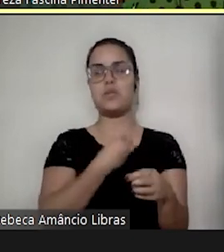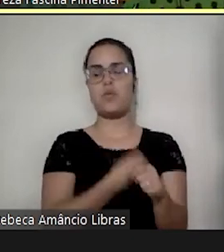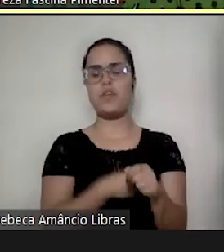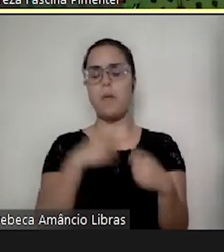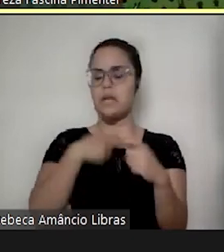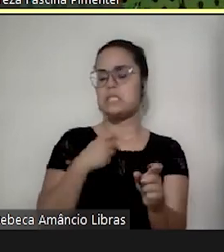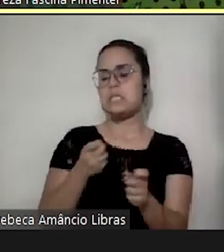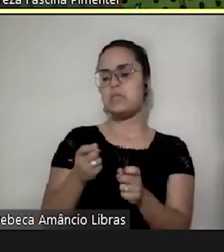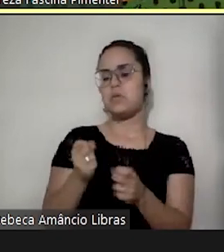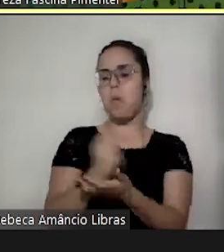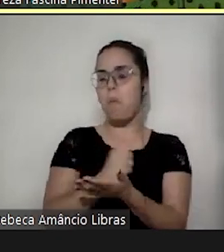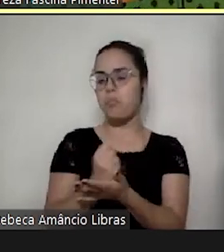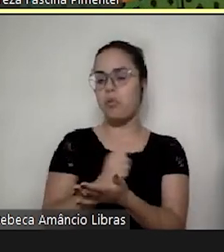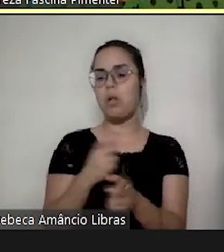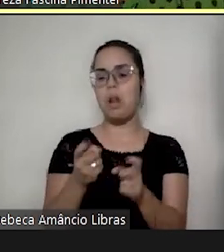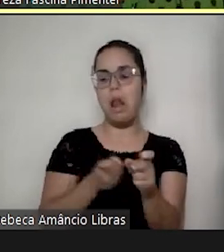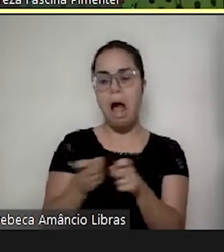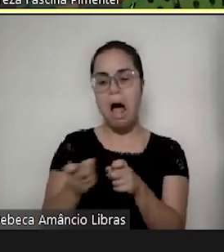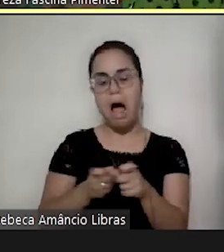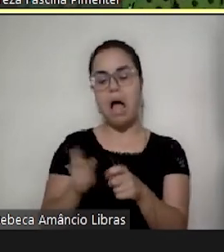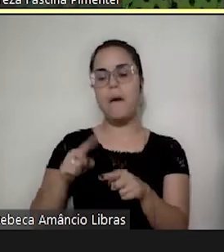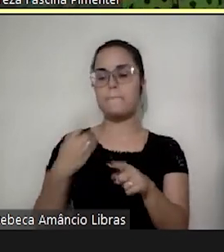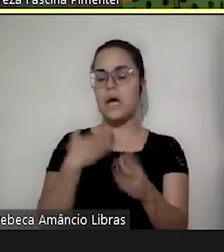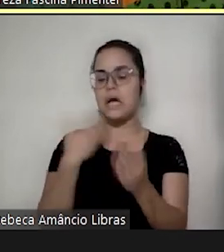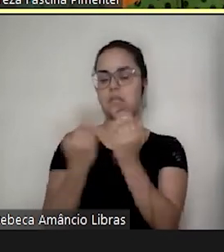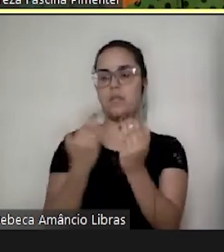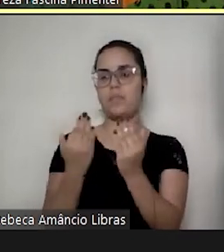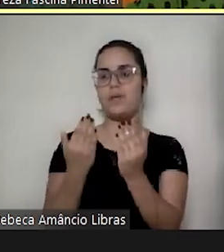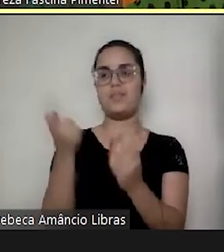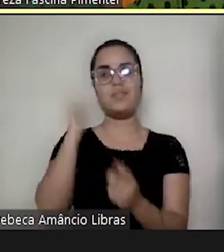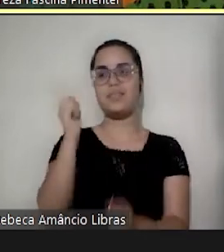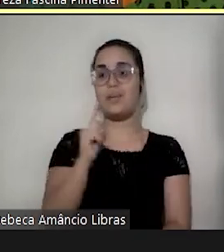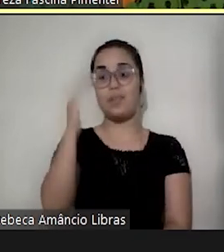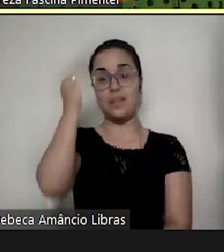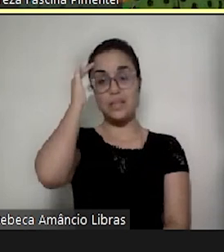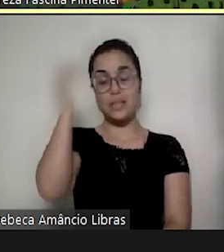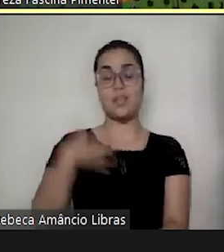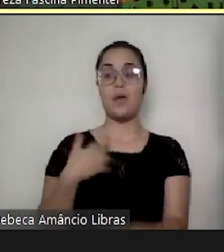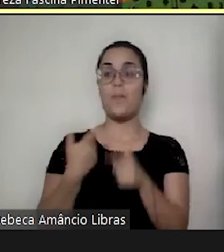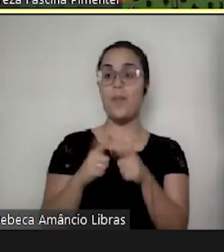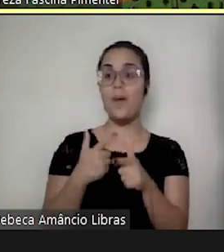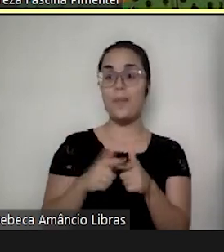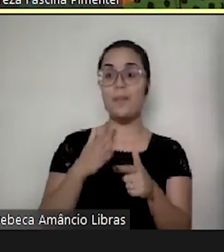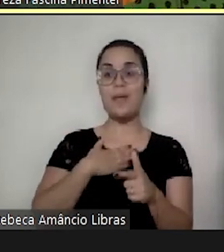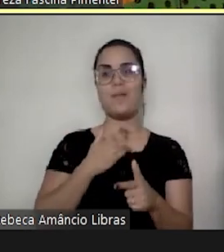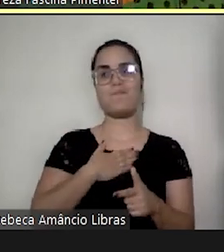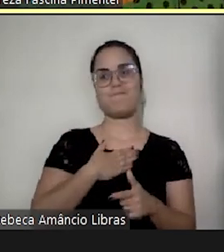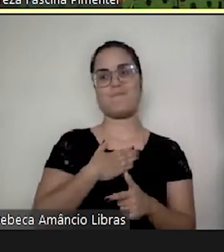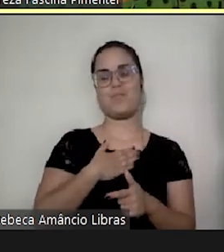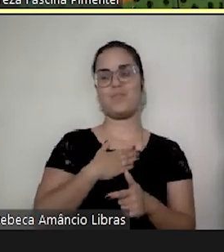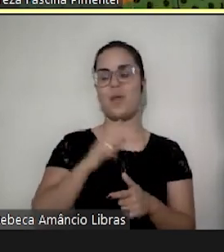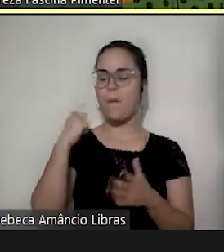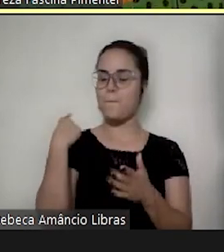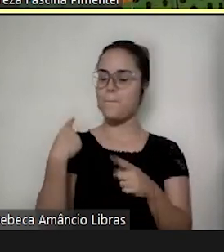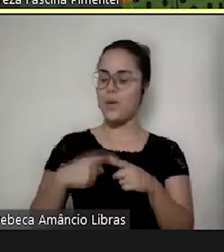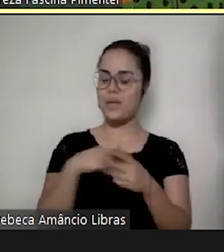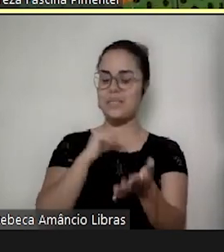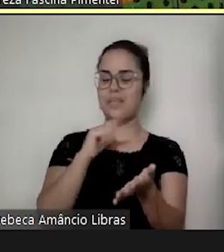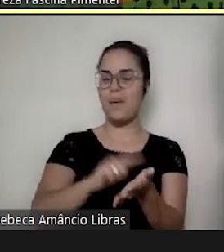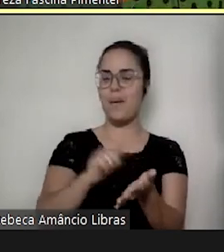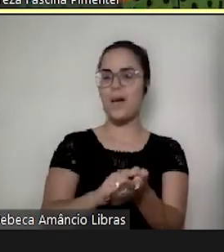terapia, não entendendo o que era comigo, que esse papel, em primeiro lugar, era meu.